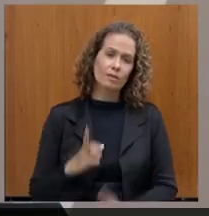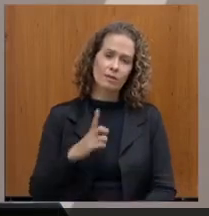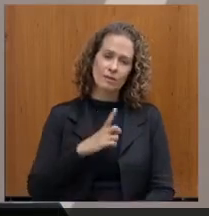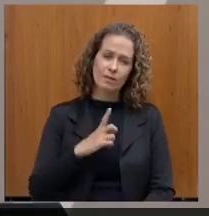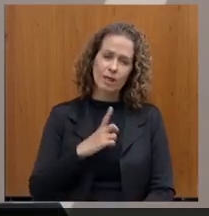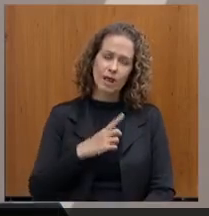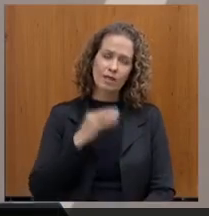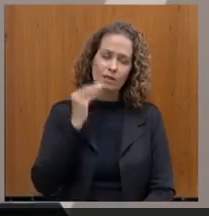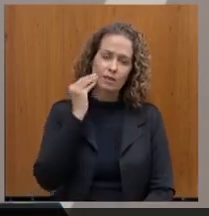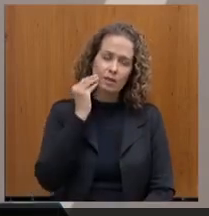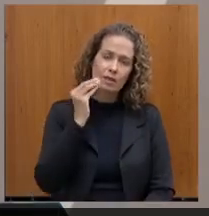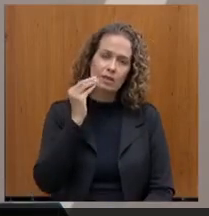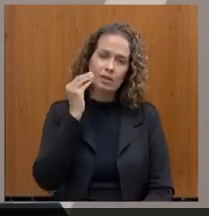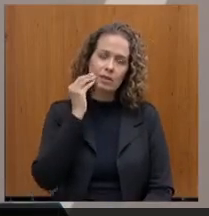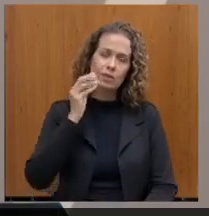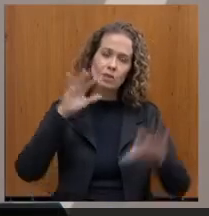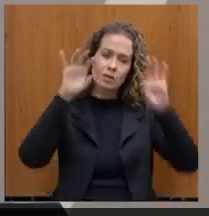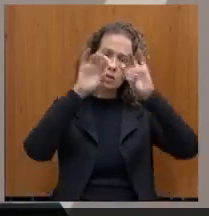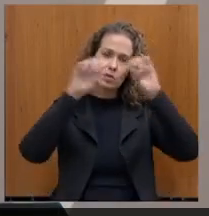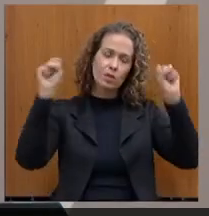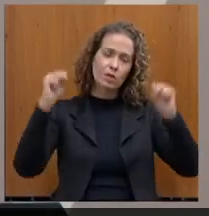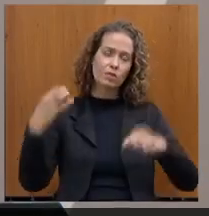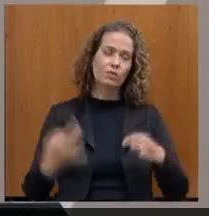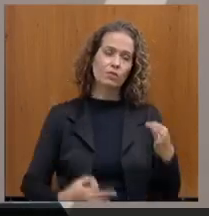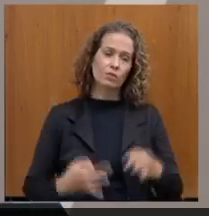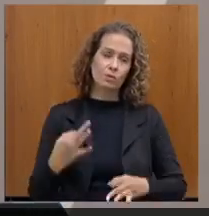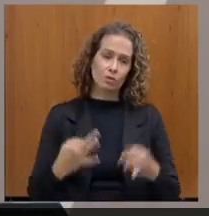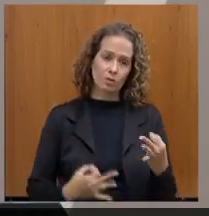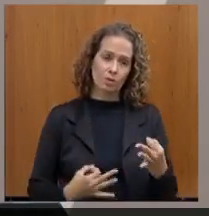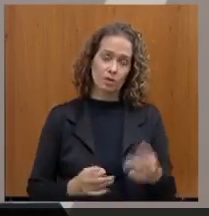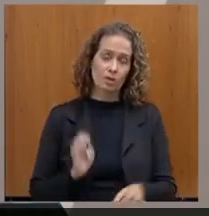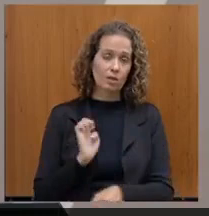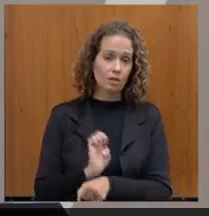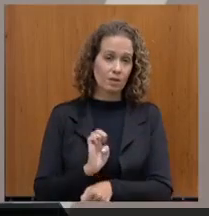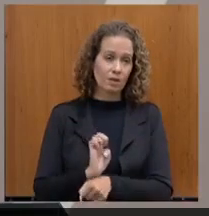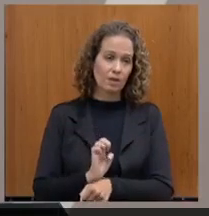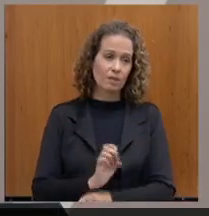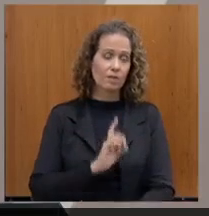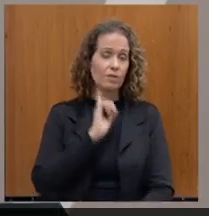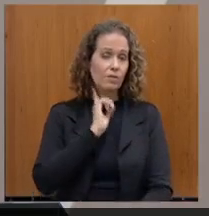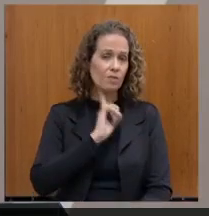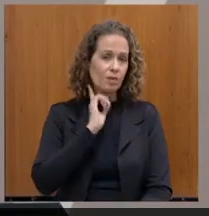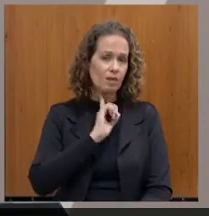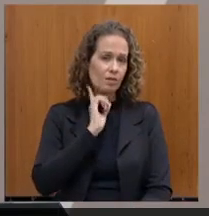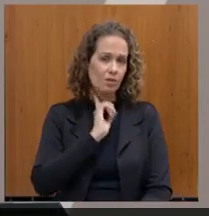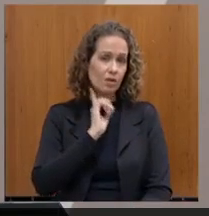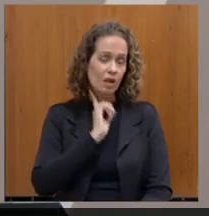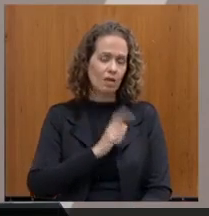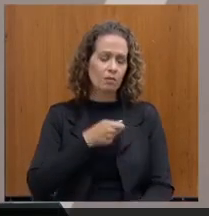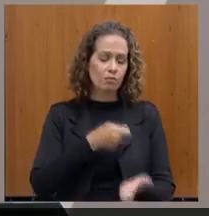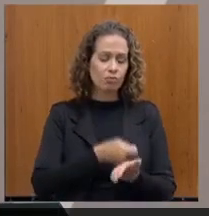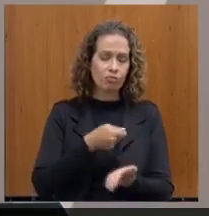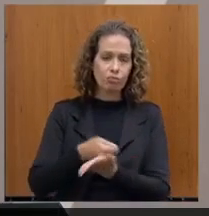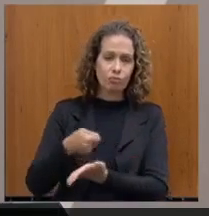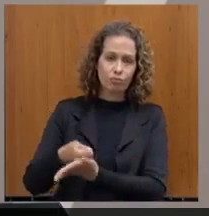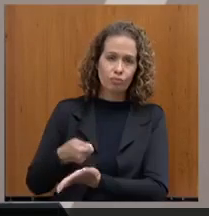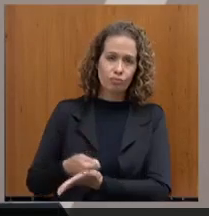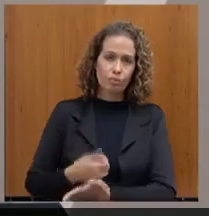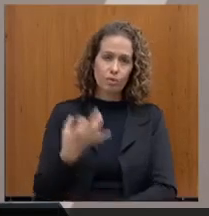tratativas com o Tribunal de Justiça que o Estado de Minas Gerais, além de colocar as contas em dias numa administração